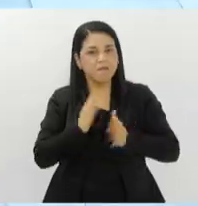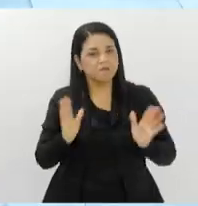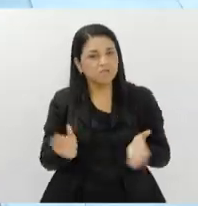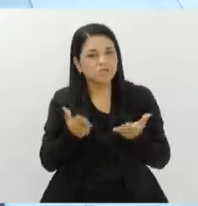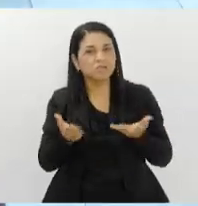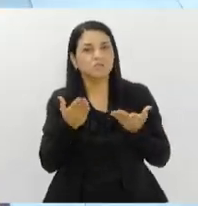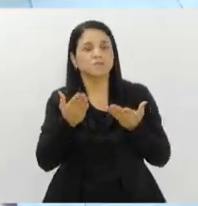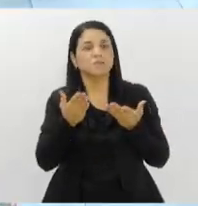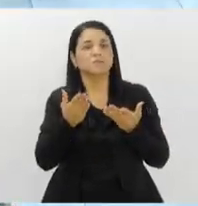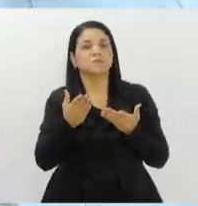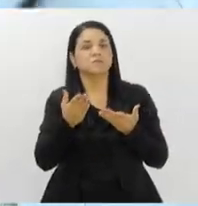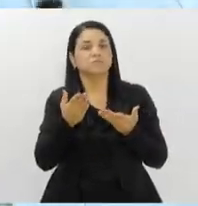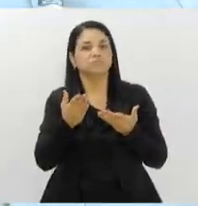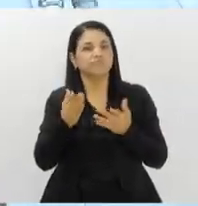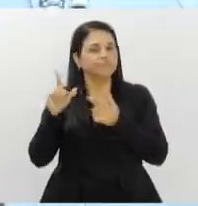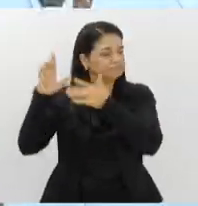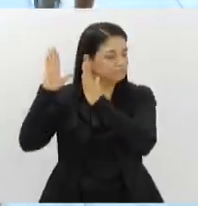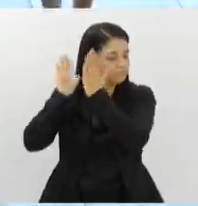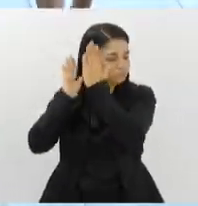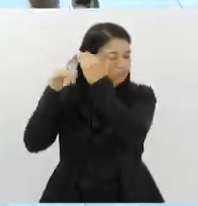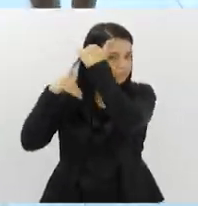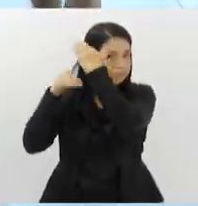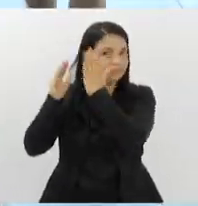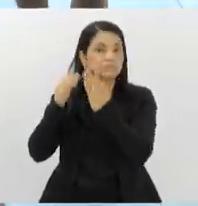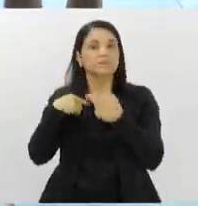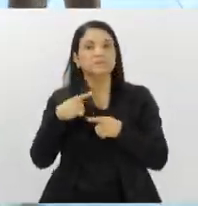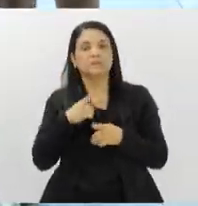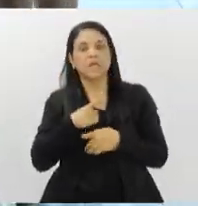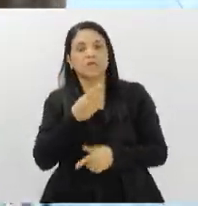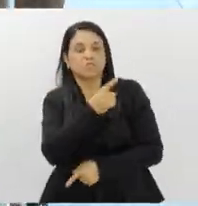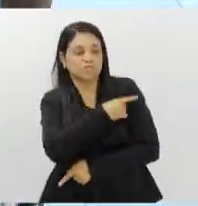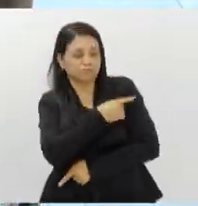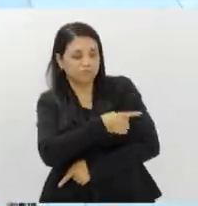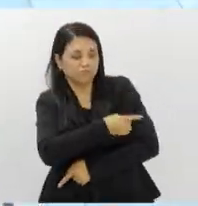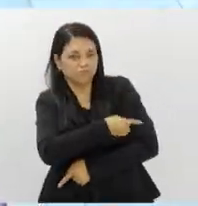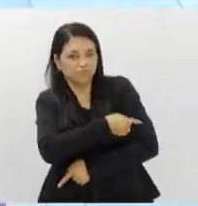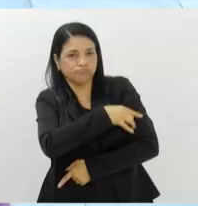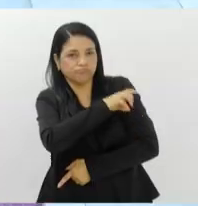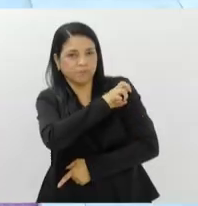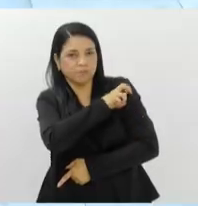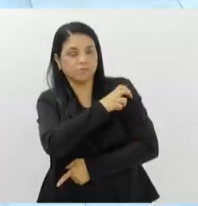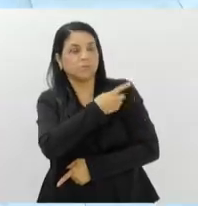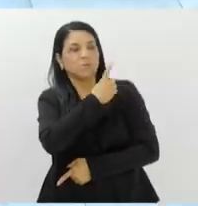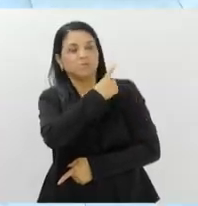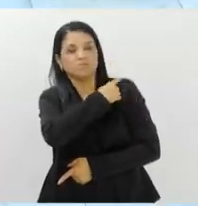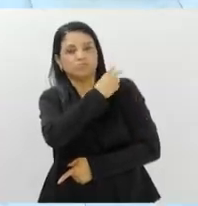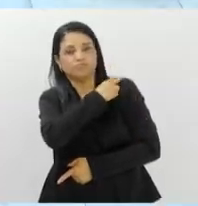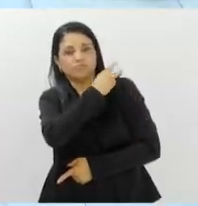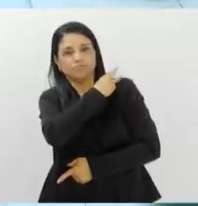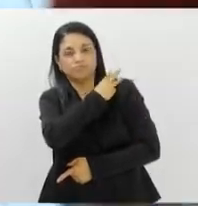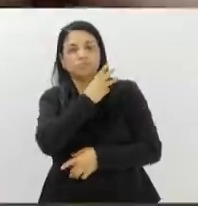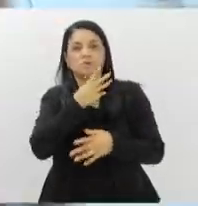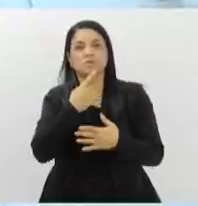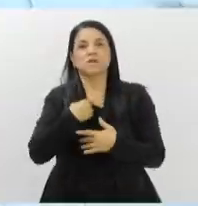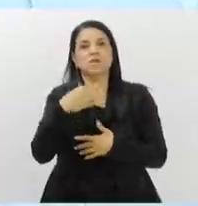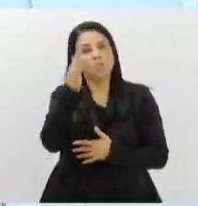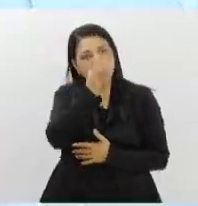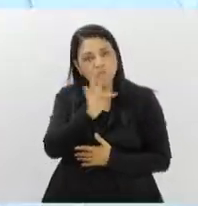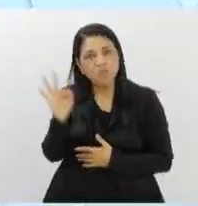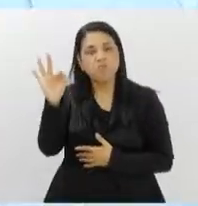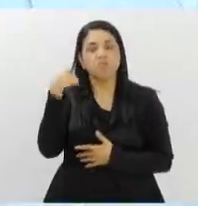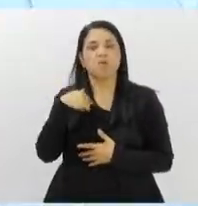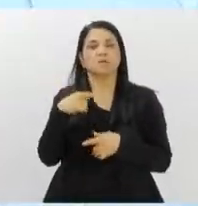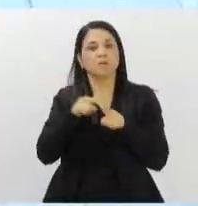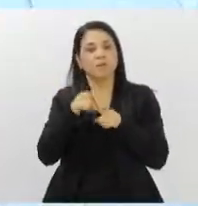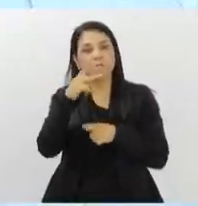auditiva. A gente tem o ensino fundamental, o ensino médio, o ensino superior. Tem curso de pós-graduação, Lato Senso,